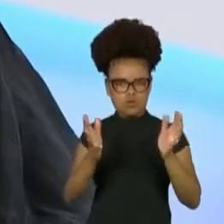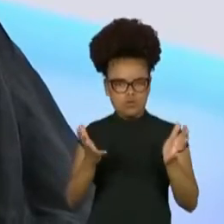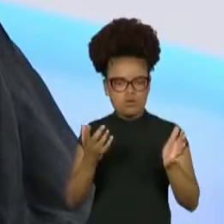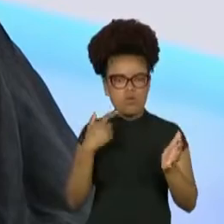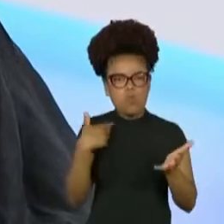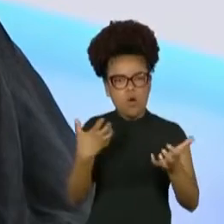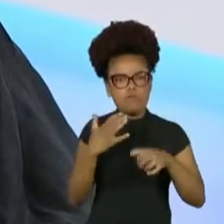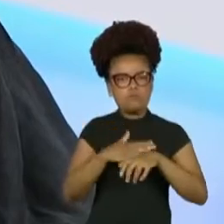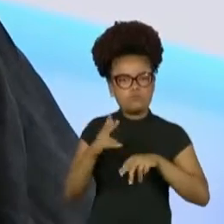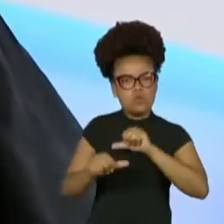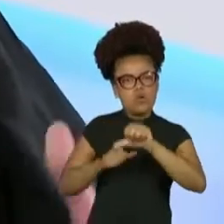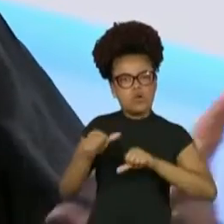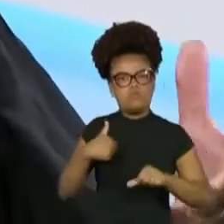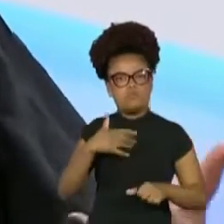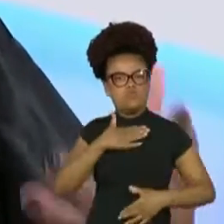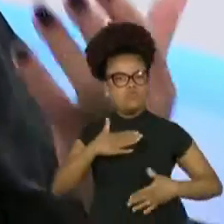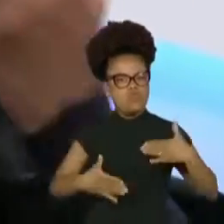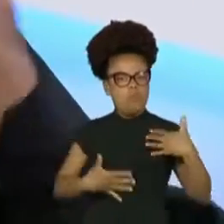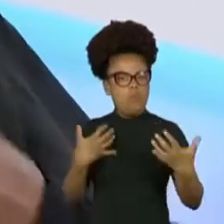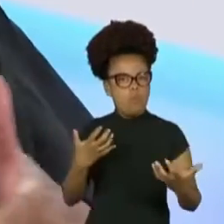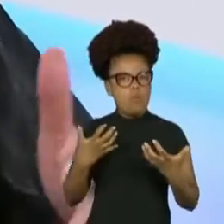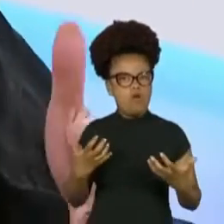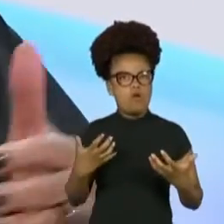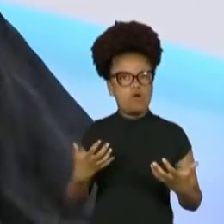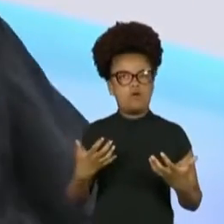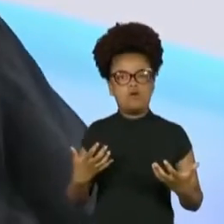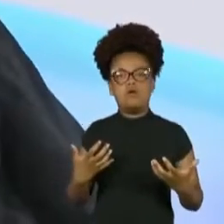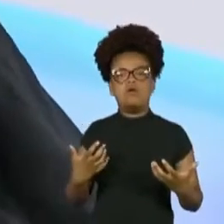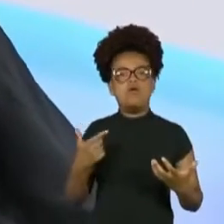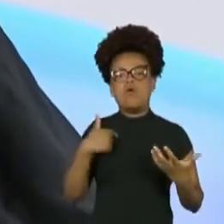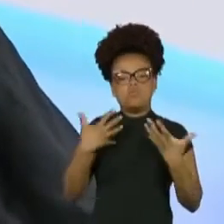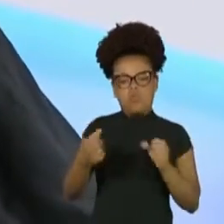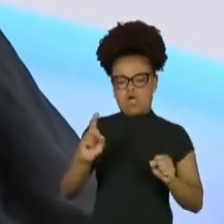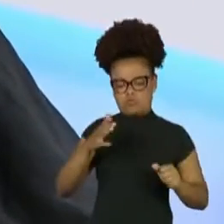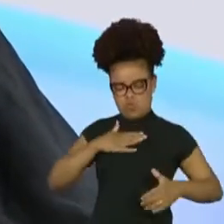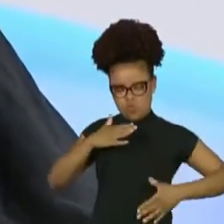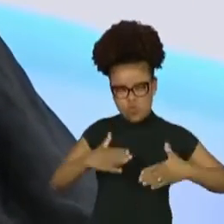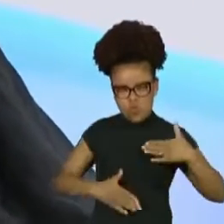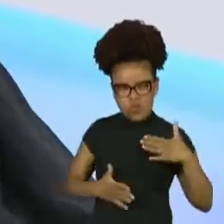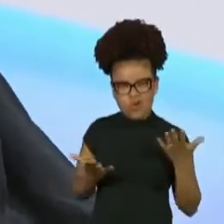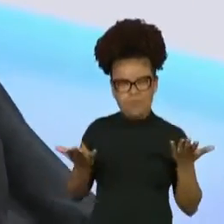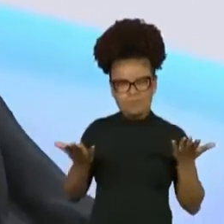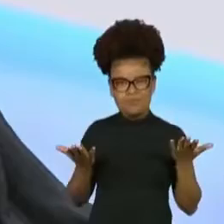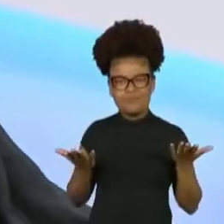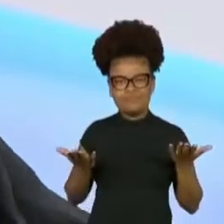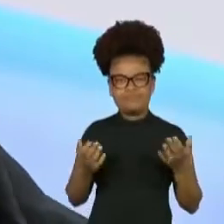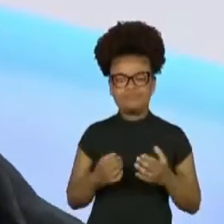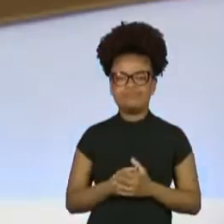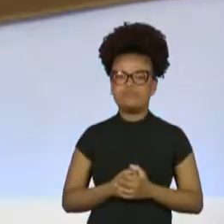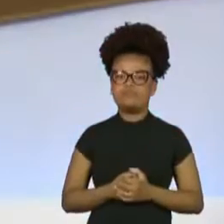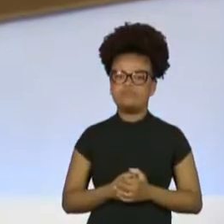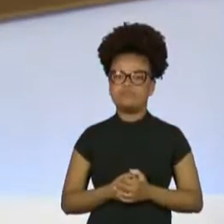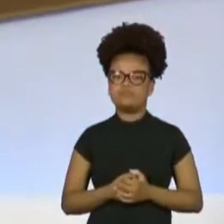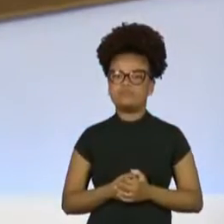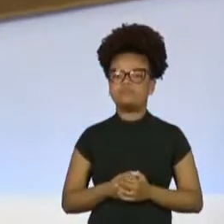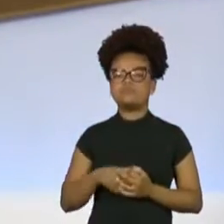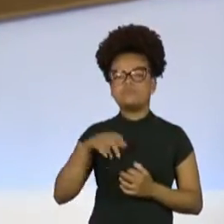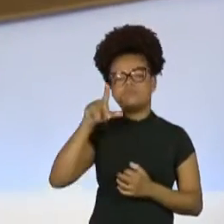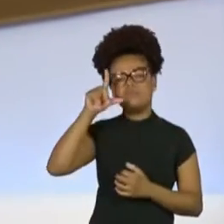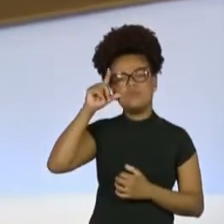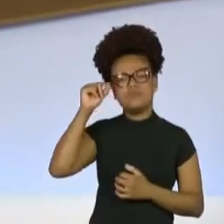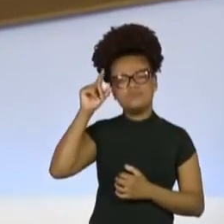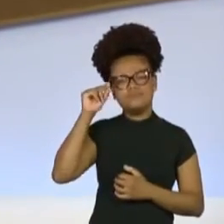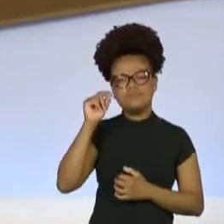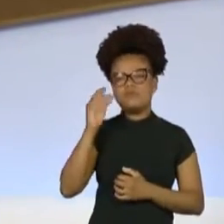porque total negação, né? Zezé, você relatou numa entrevista que